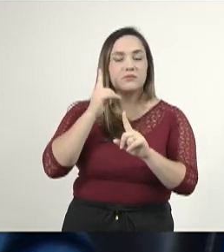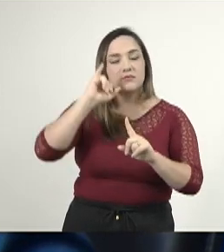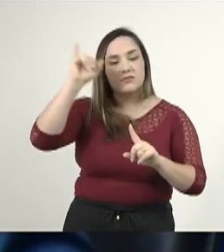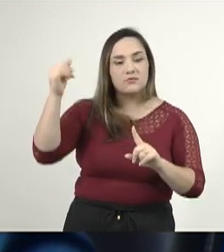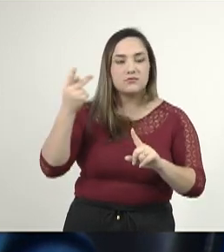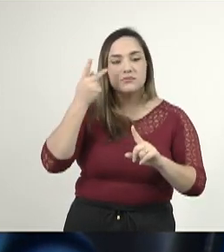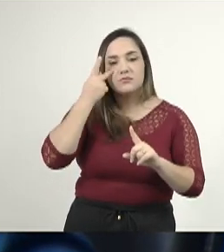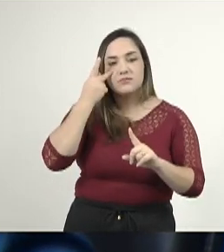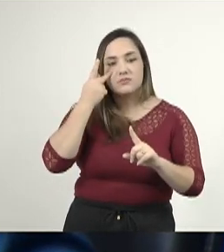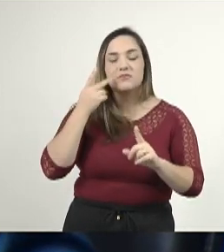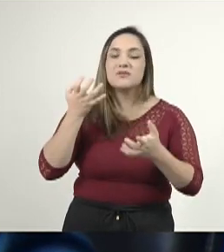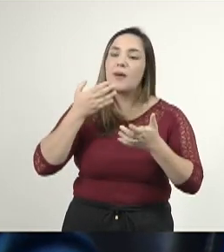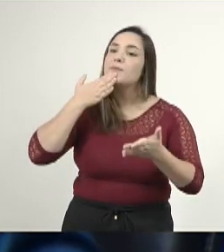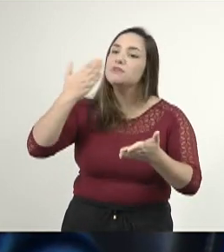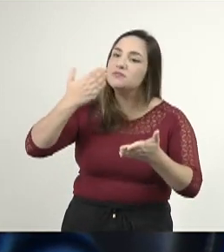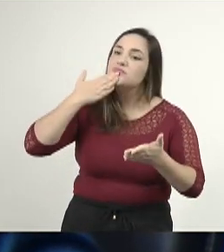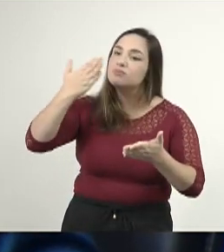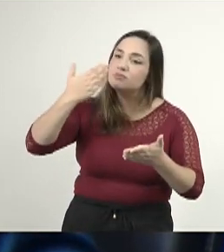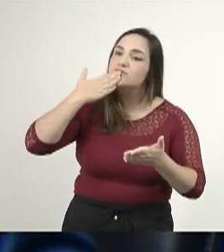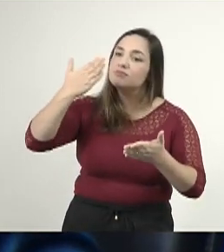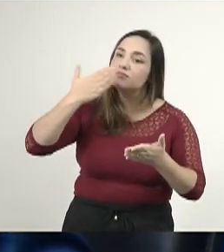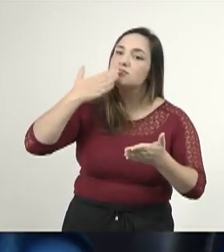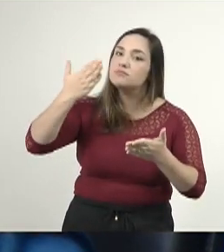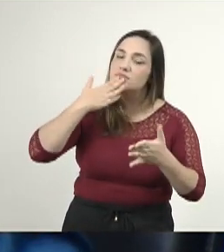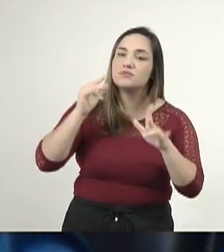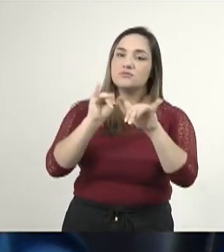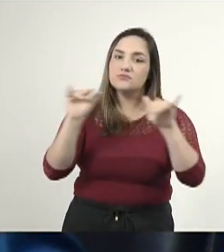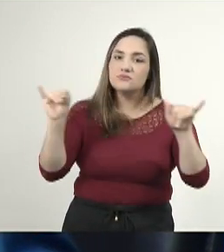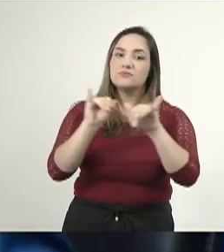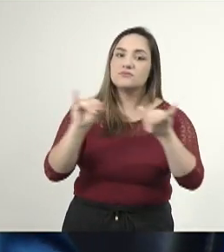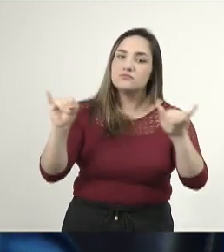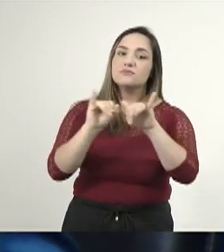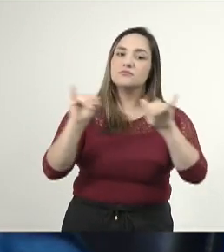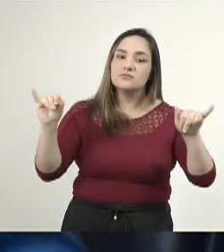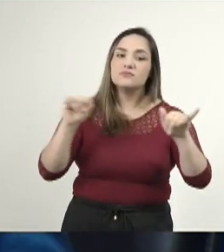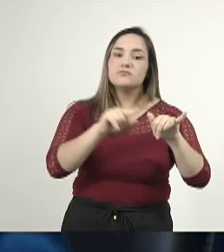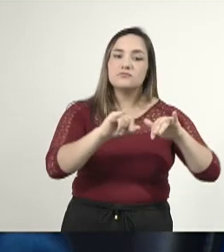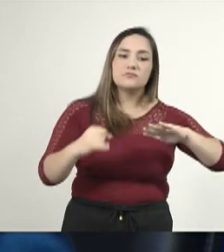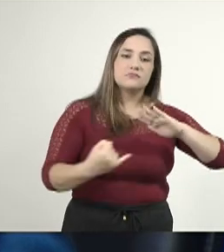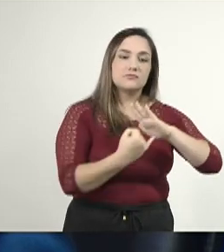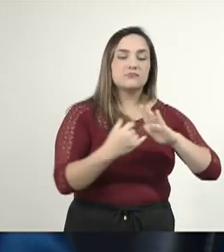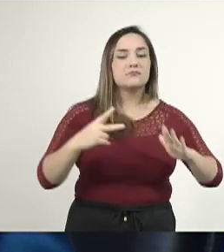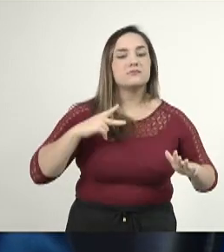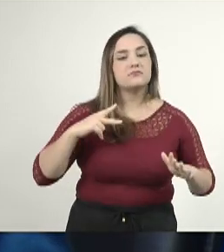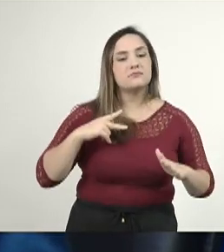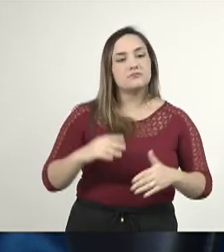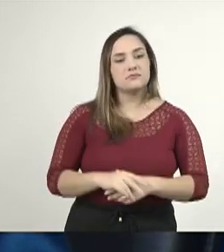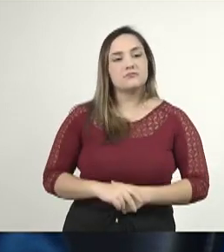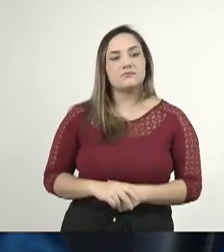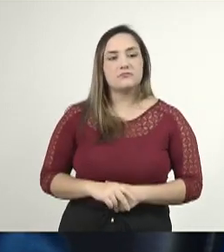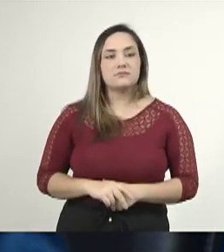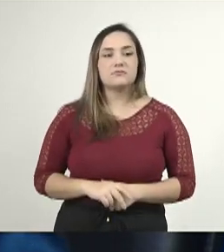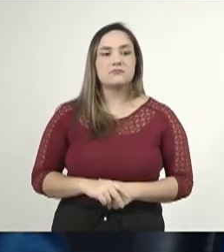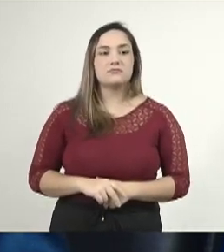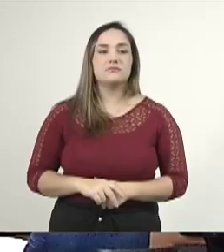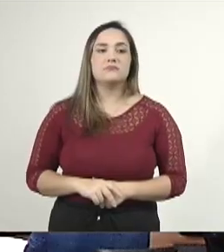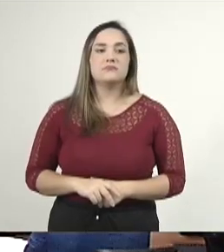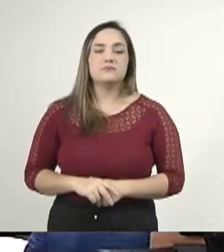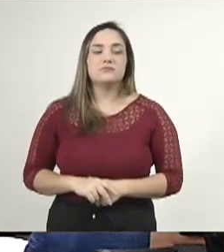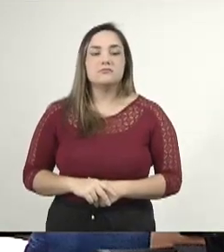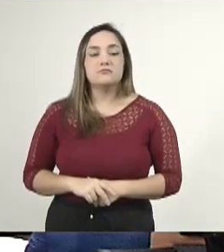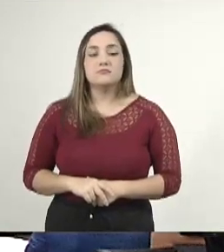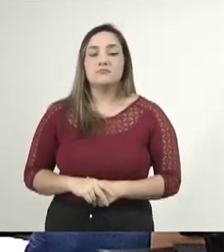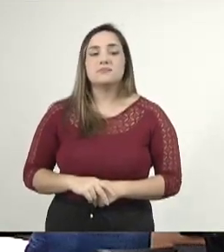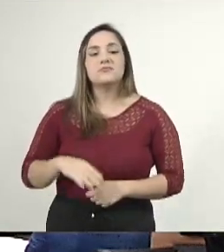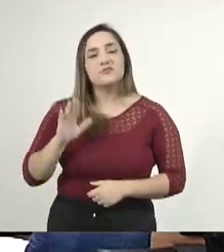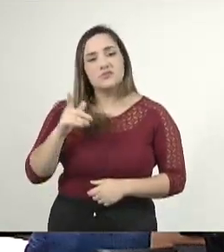insiste em pedir informação e formação para uma entidade privada para que encaminhasse uma decisão da